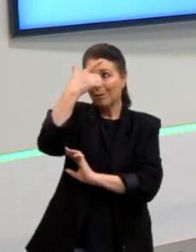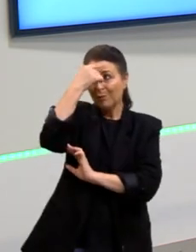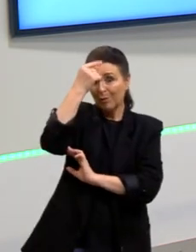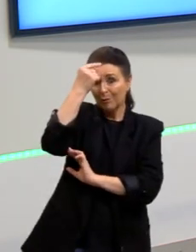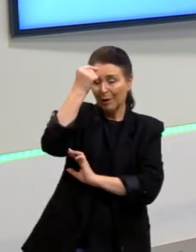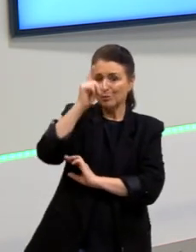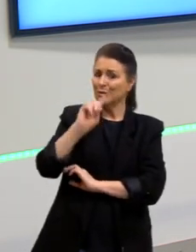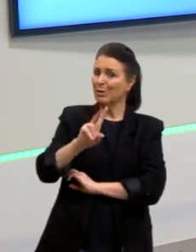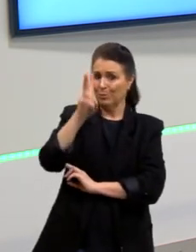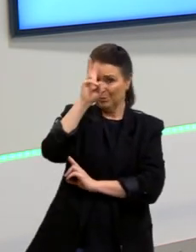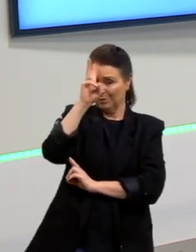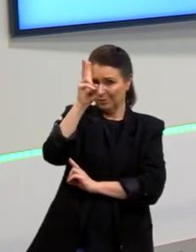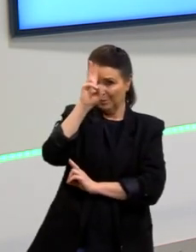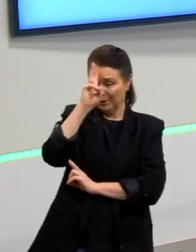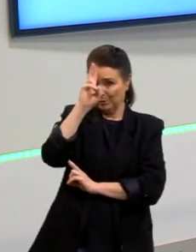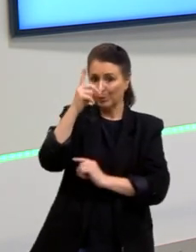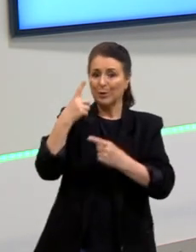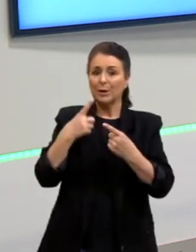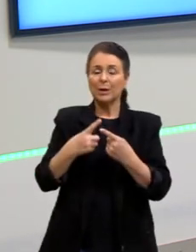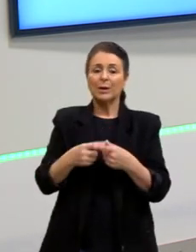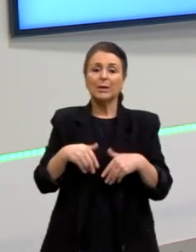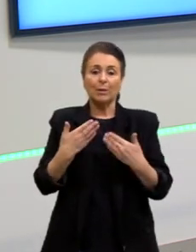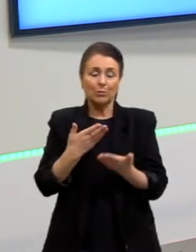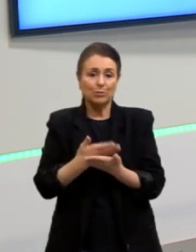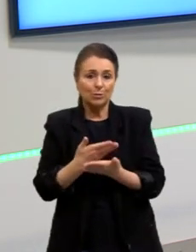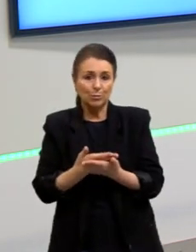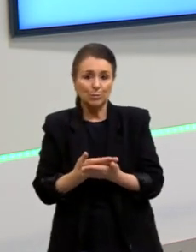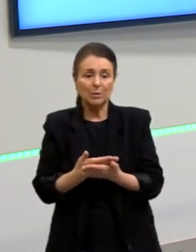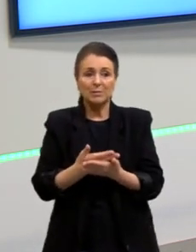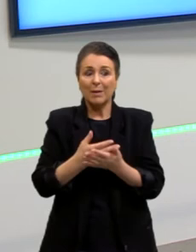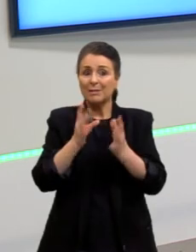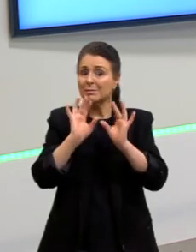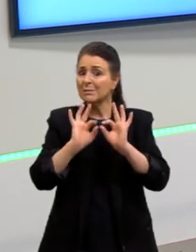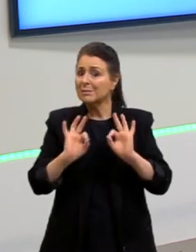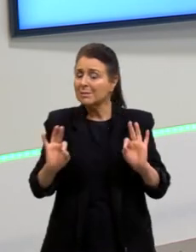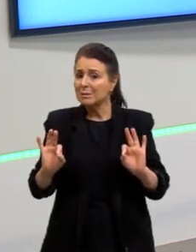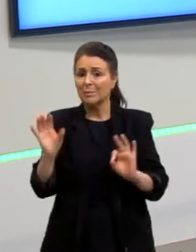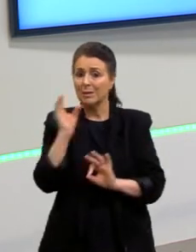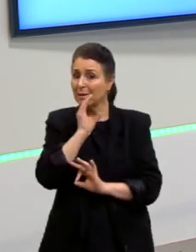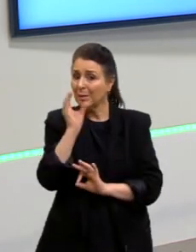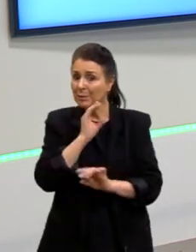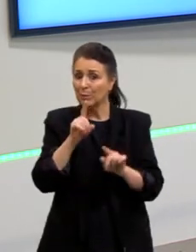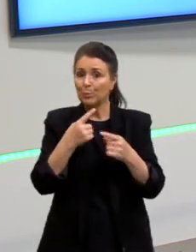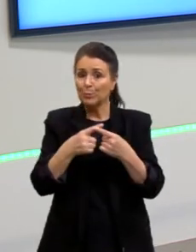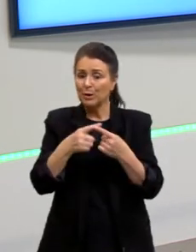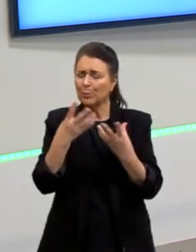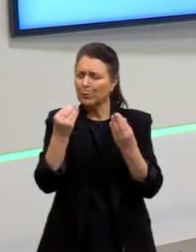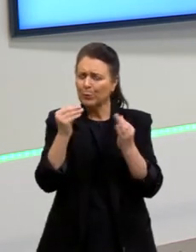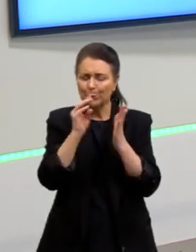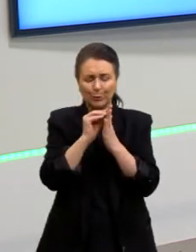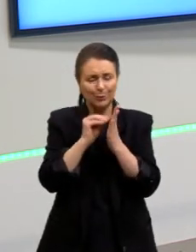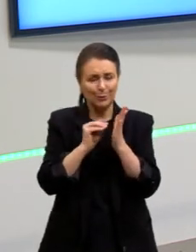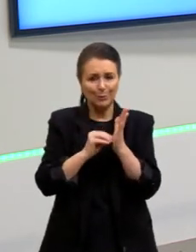ensino médio. No ensino médio, gente acaba vendo essas mais sucintas, assim, mais rapidinho mesmo, porque são muitos conteúdos.